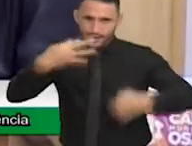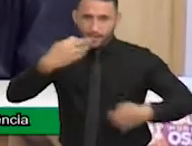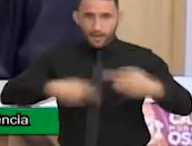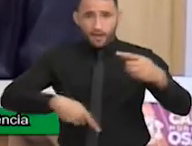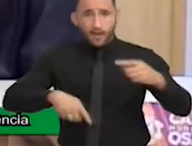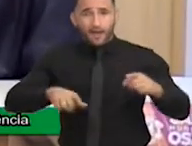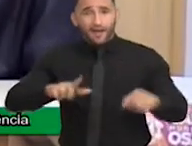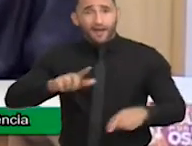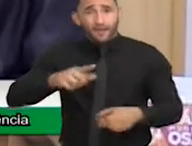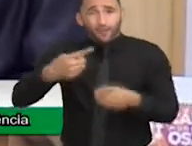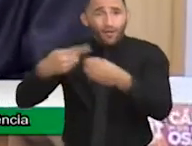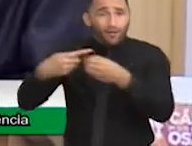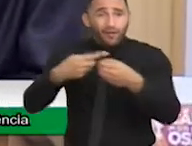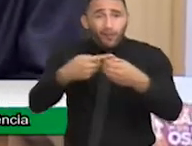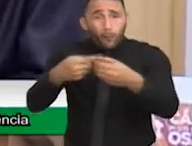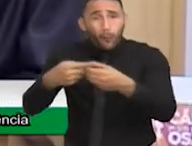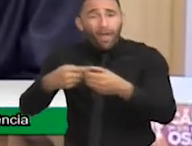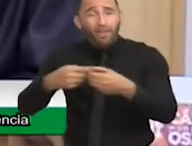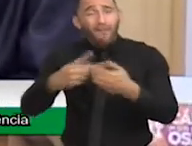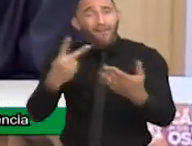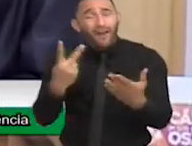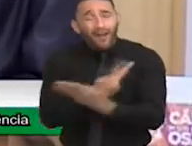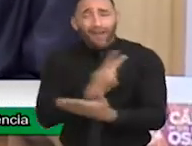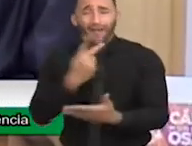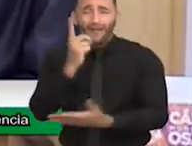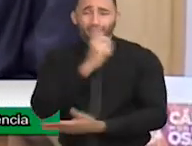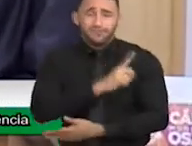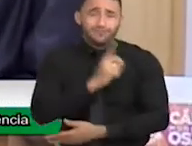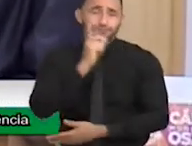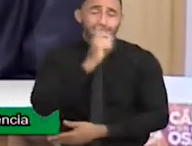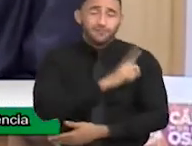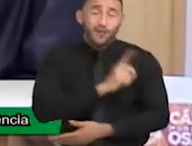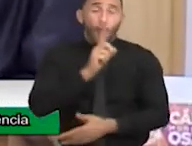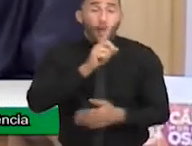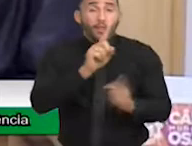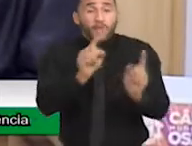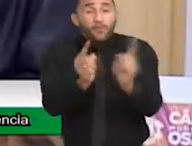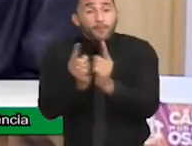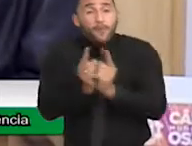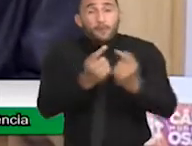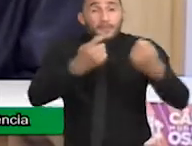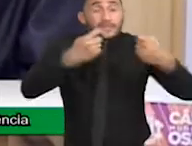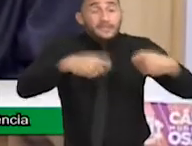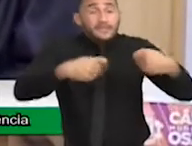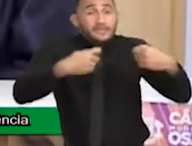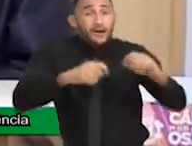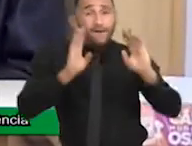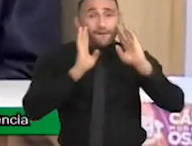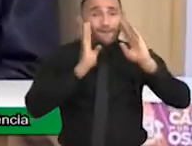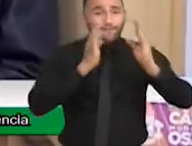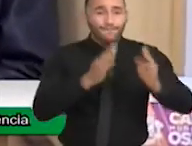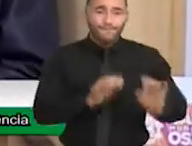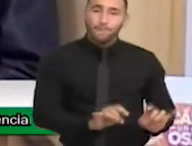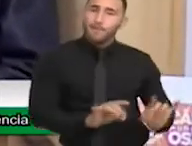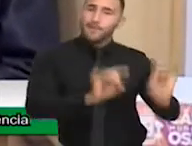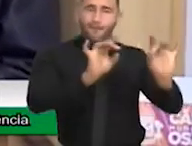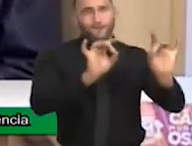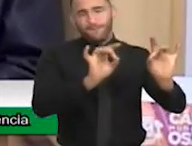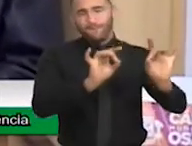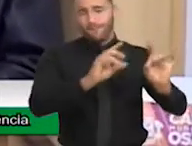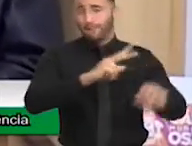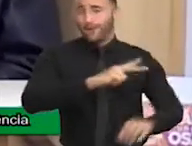o município é falho. É falho, porque esse atendimento tem que ser especializado. para todos os profissionais.